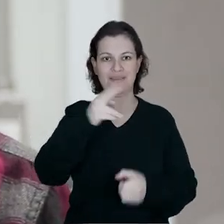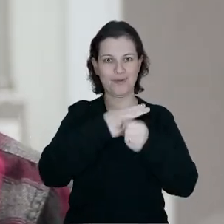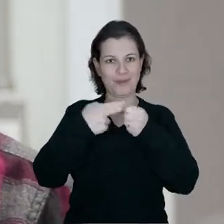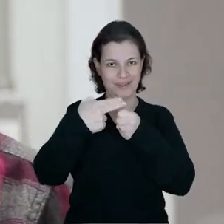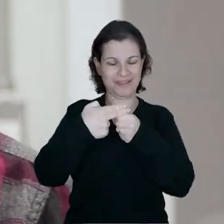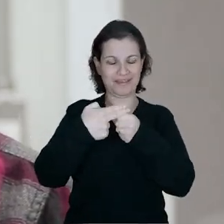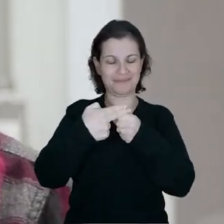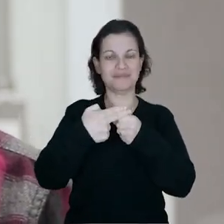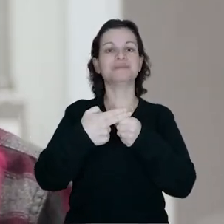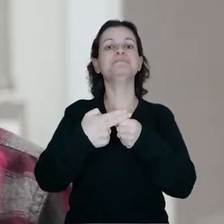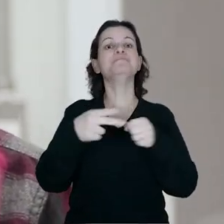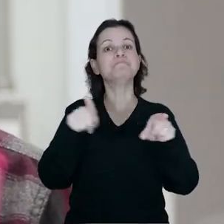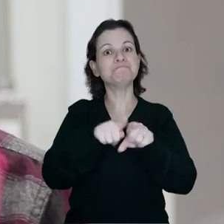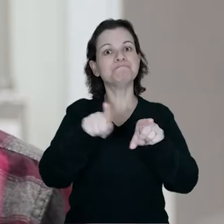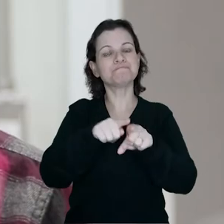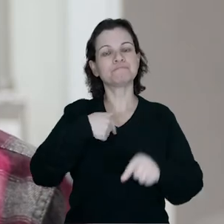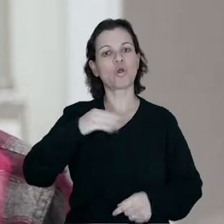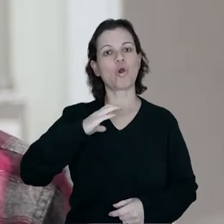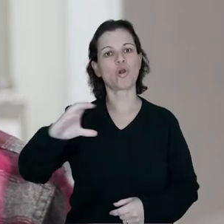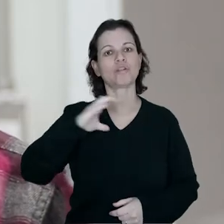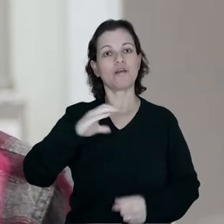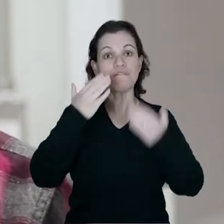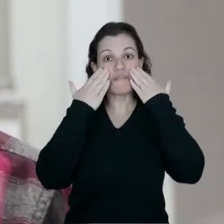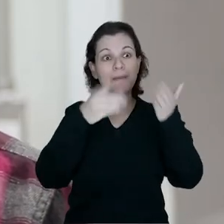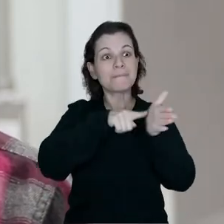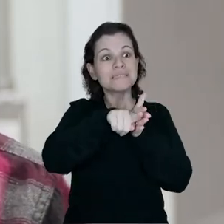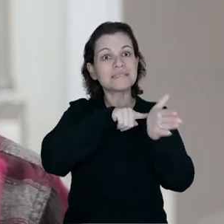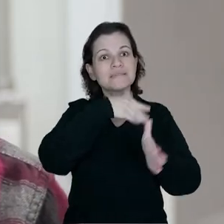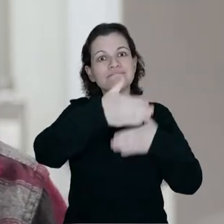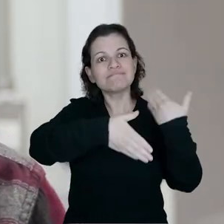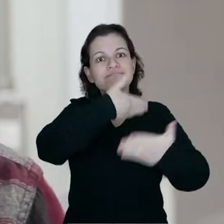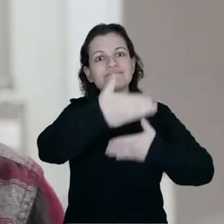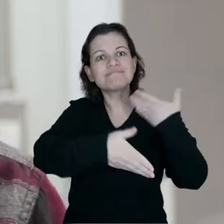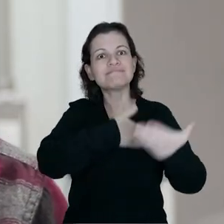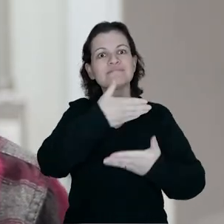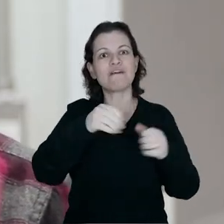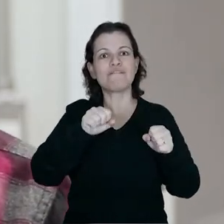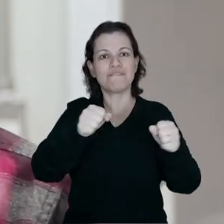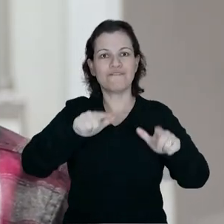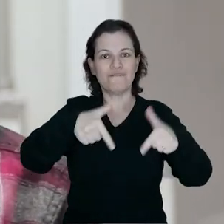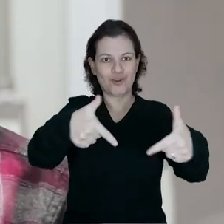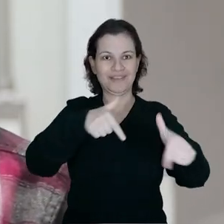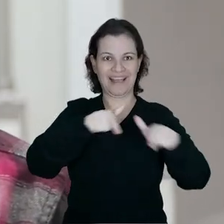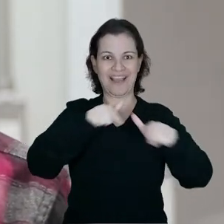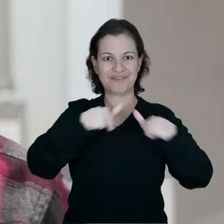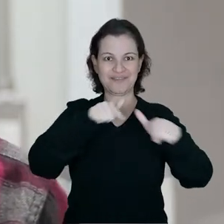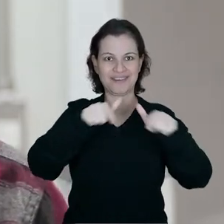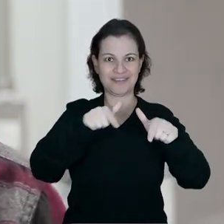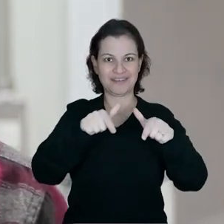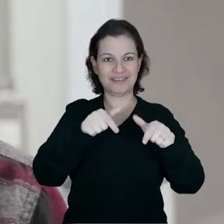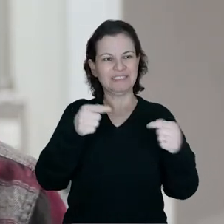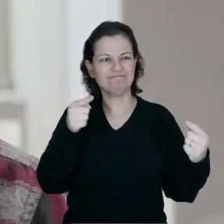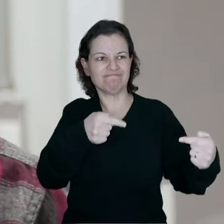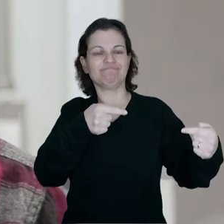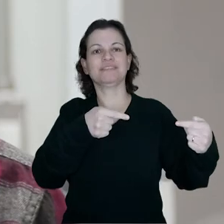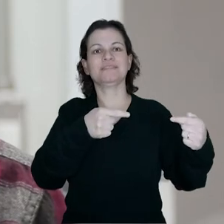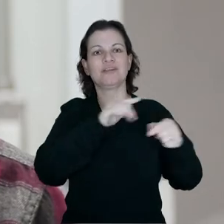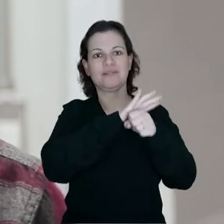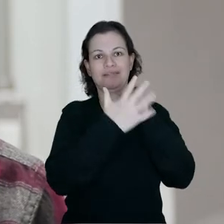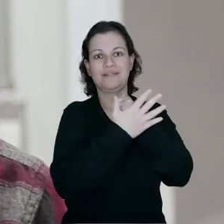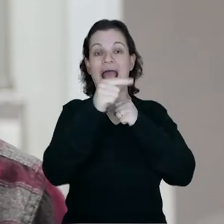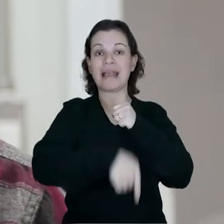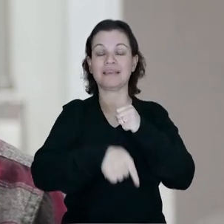de Biologia da Unicamp e estou coordenando a Frente de Pesquisa e Desenvolvimento na Força-Tarefa contra o Covid